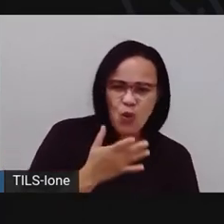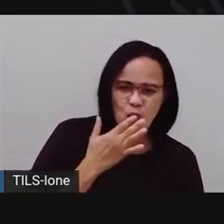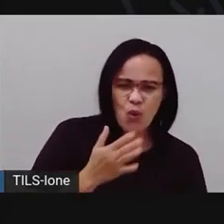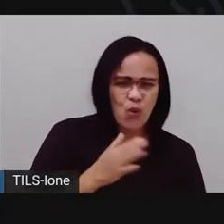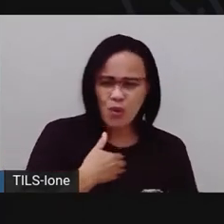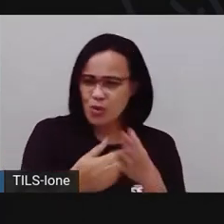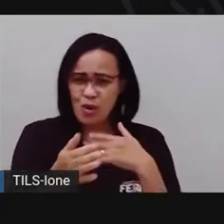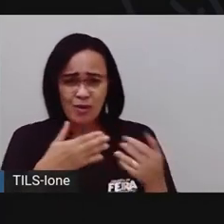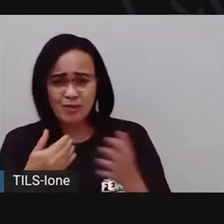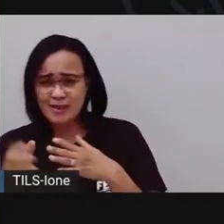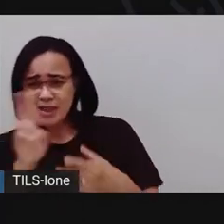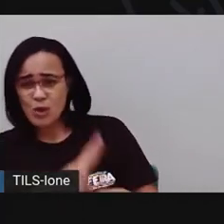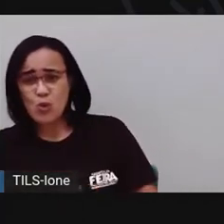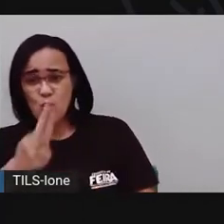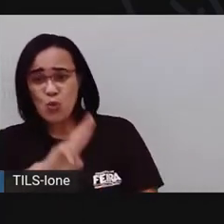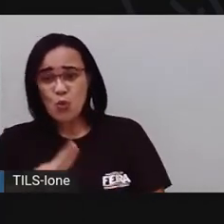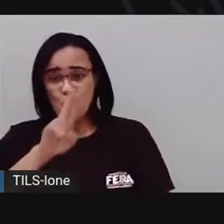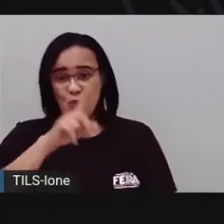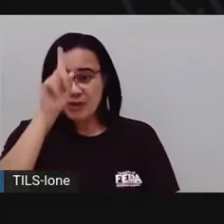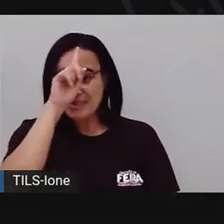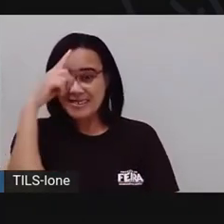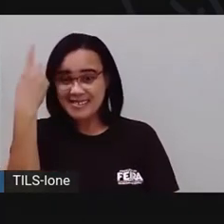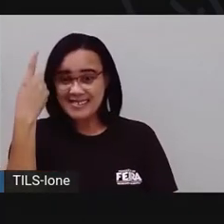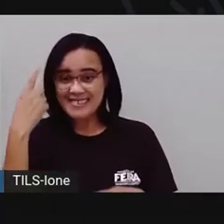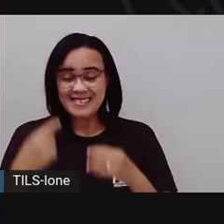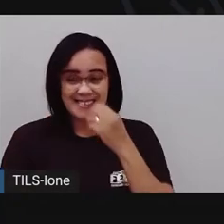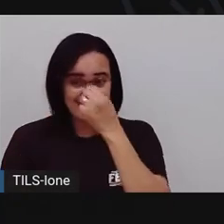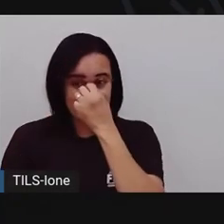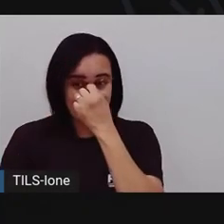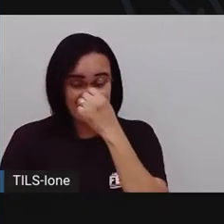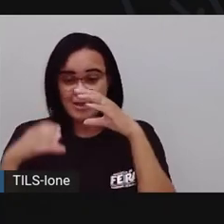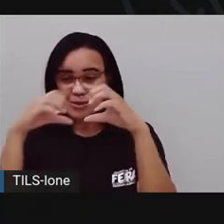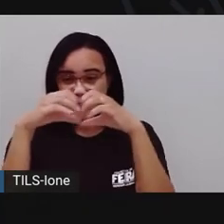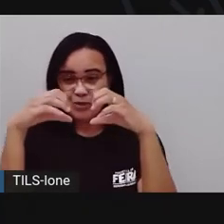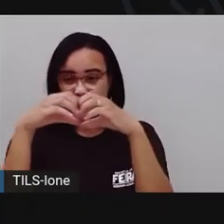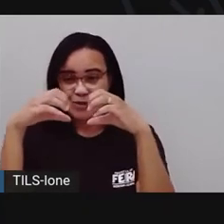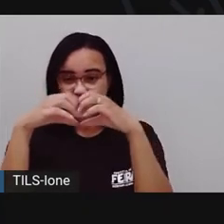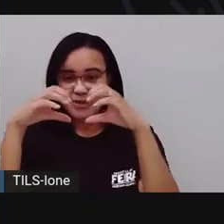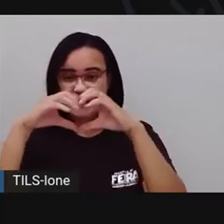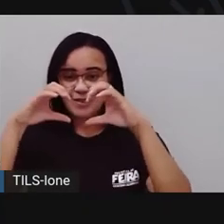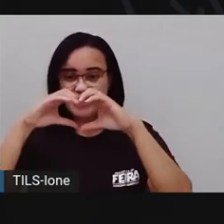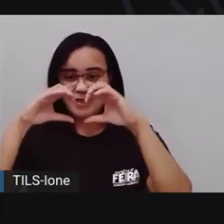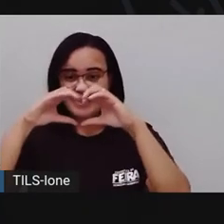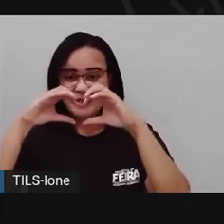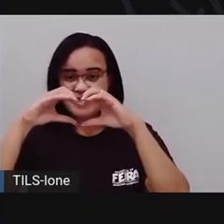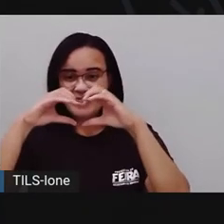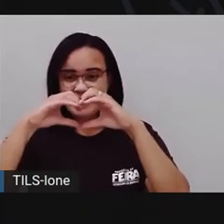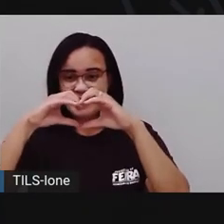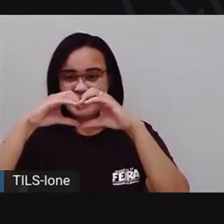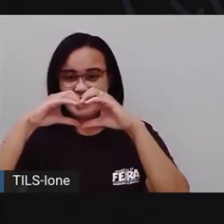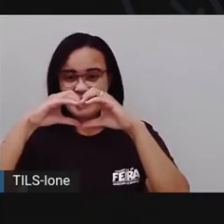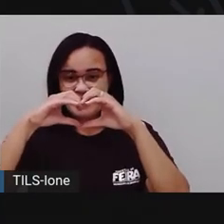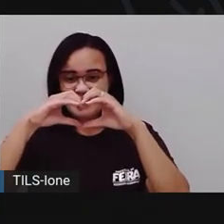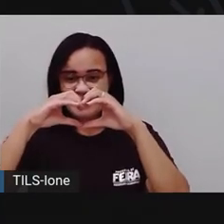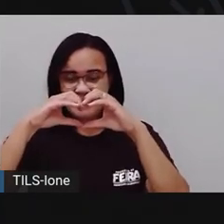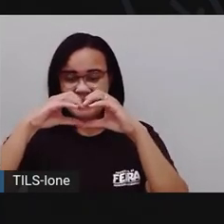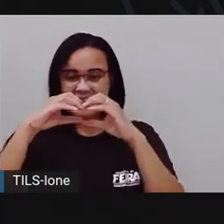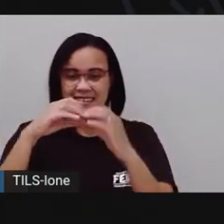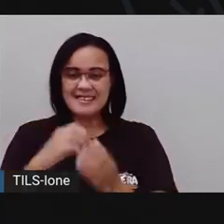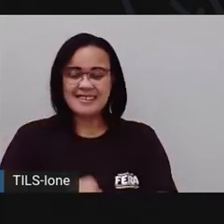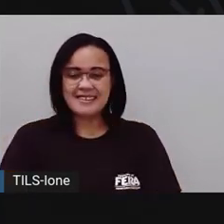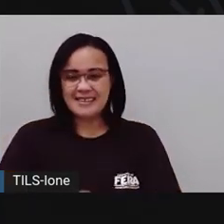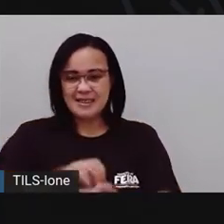gente, qualquer cor, usa a criatividade. Ó como é o coração que a Pro faz, ó. A Pro chega aqui a bolinha. Faz uma bola.